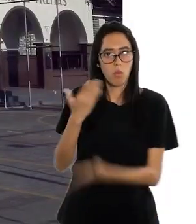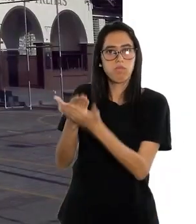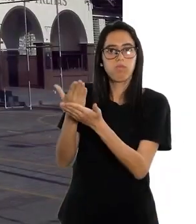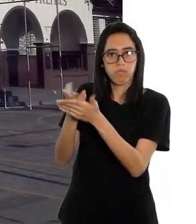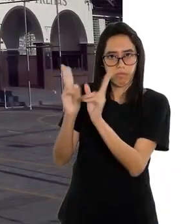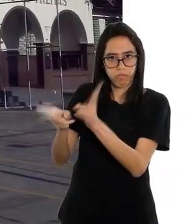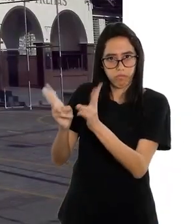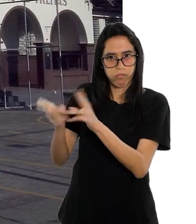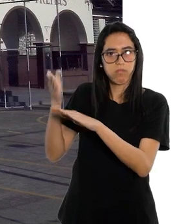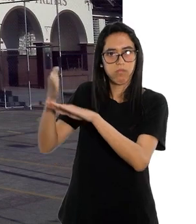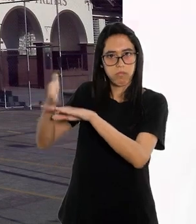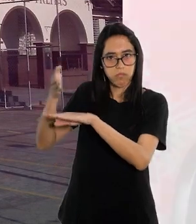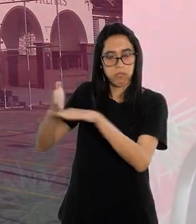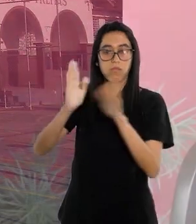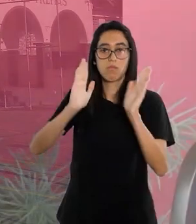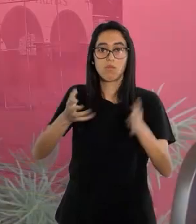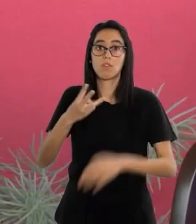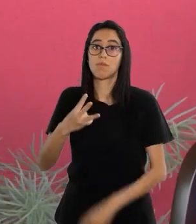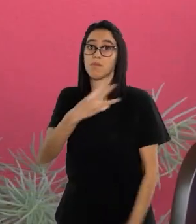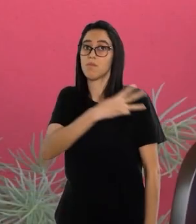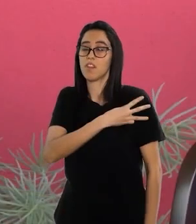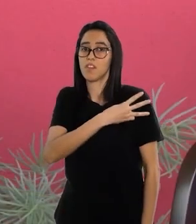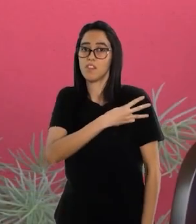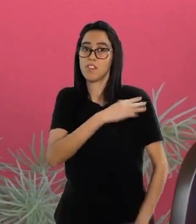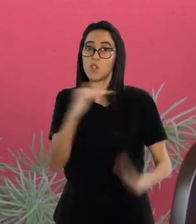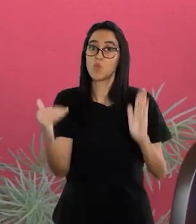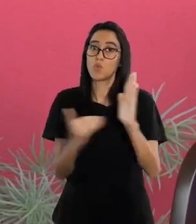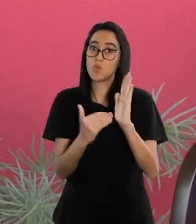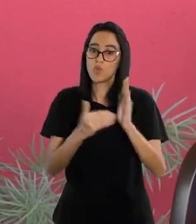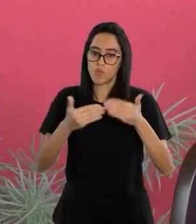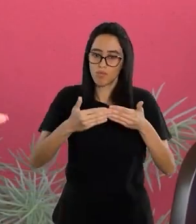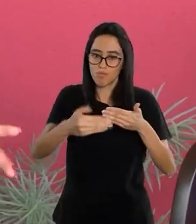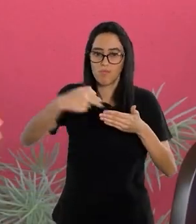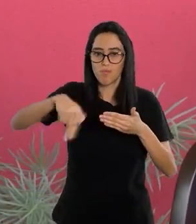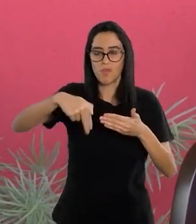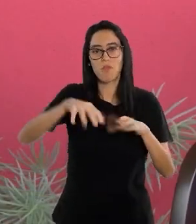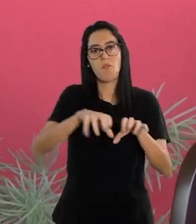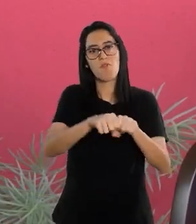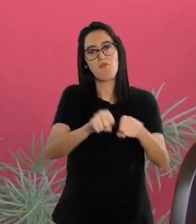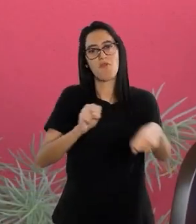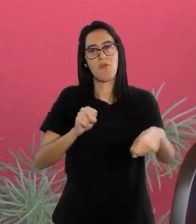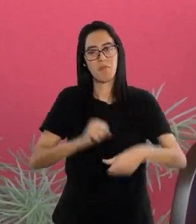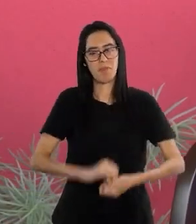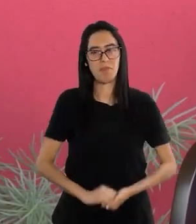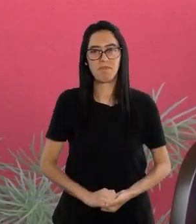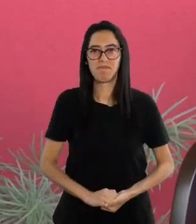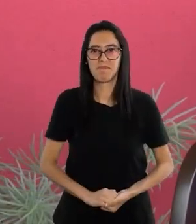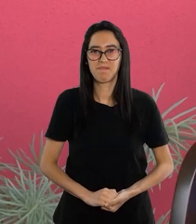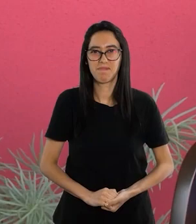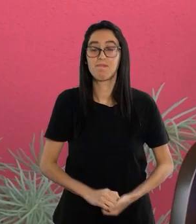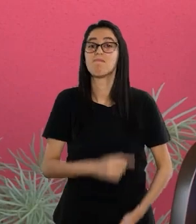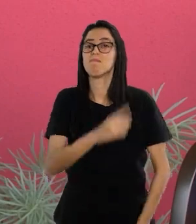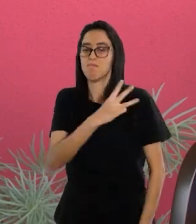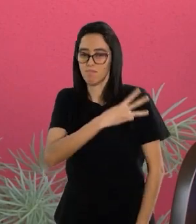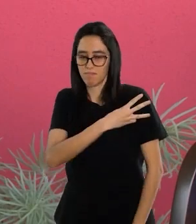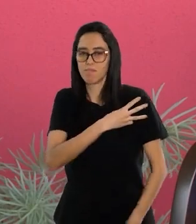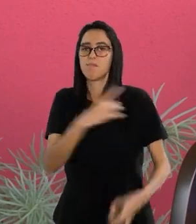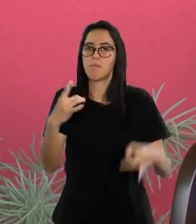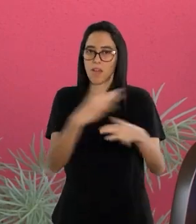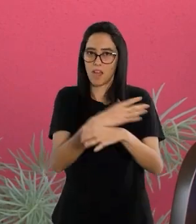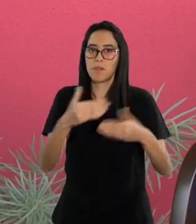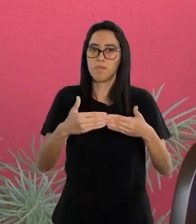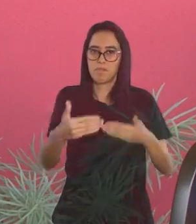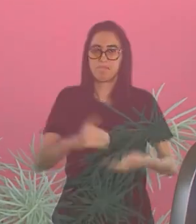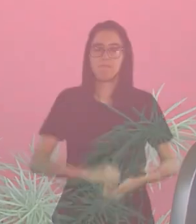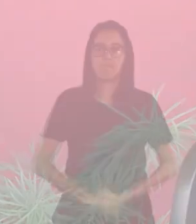estudo hoje, que eu estou no último ano. Que agora, novembro, eu me formo no ensino